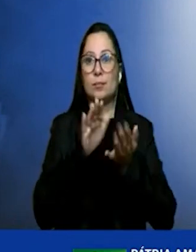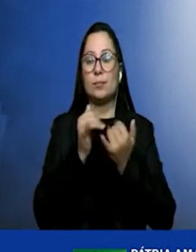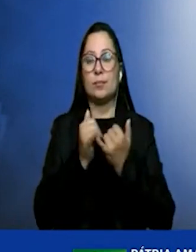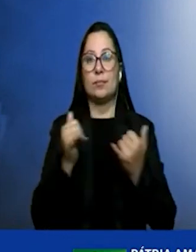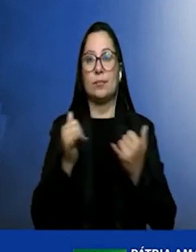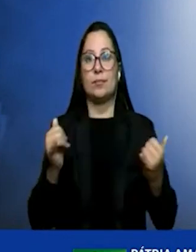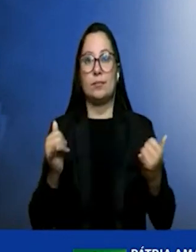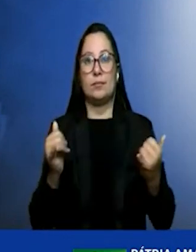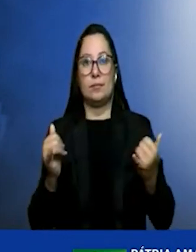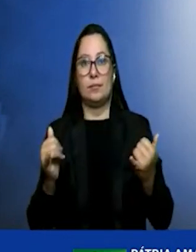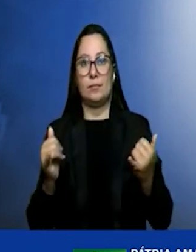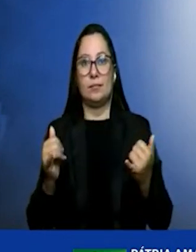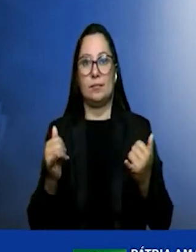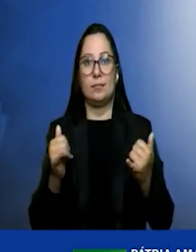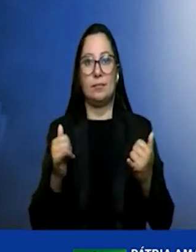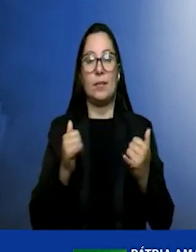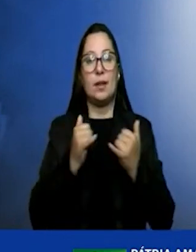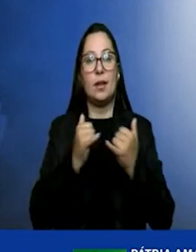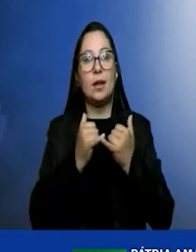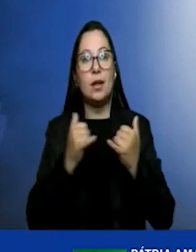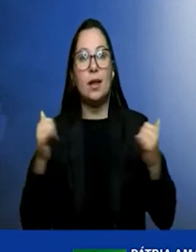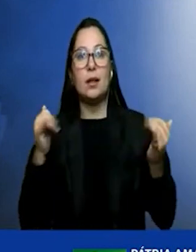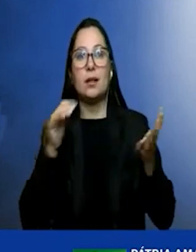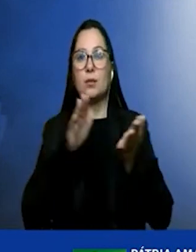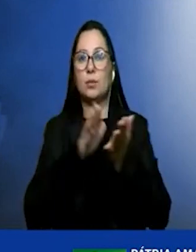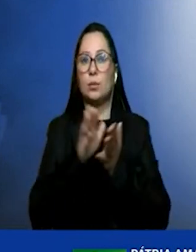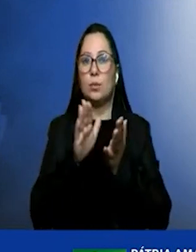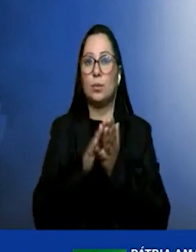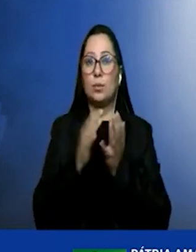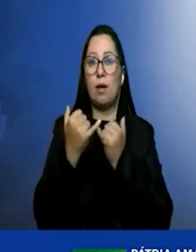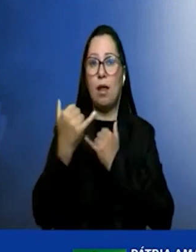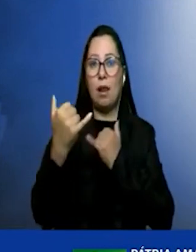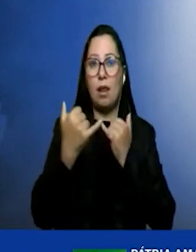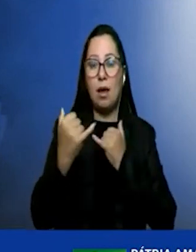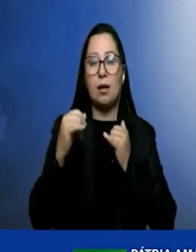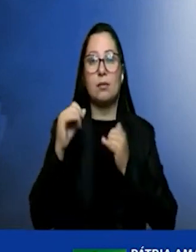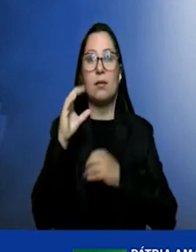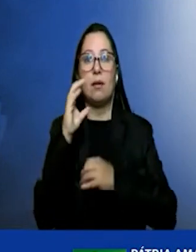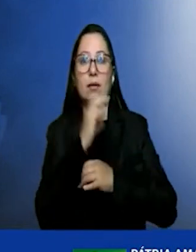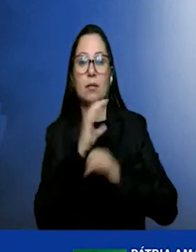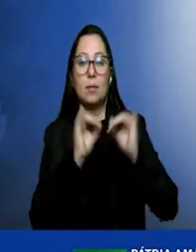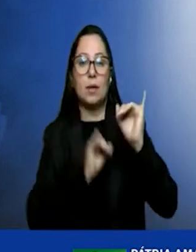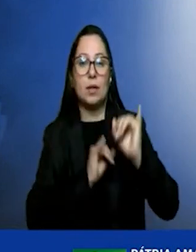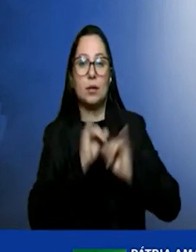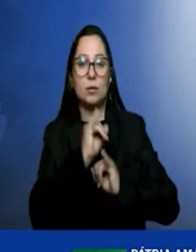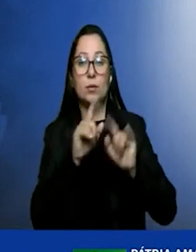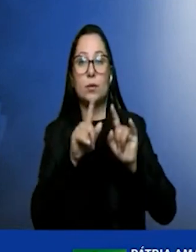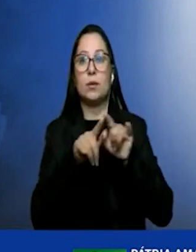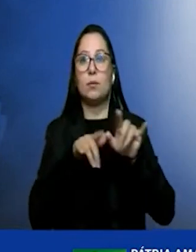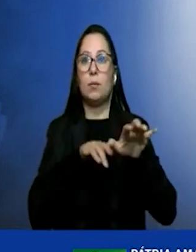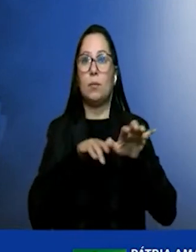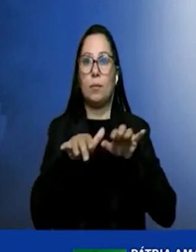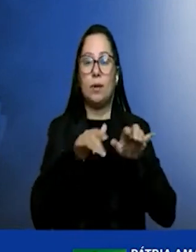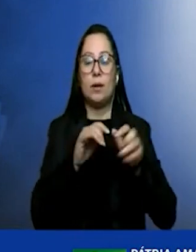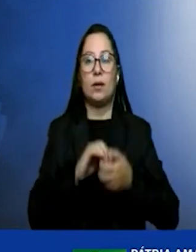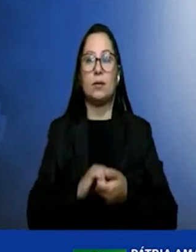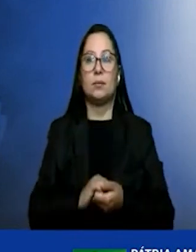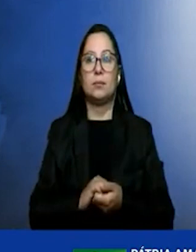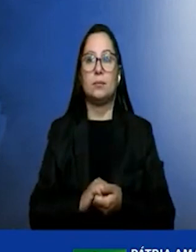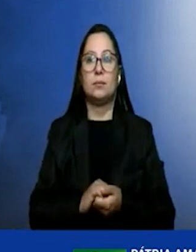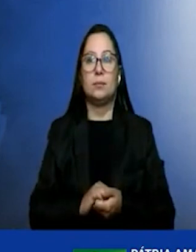Energia para a produção de energia elétrica, para aquecimento da indústria, para a mobilidade e essa